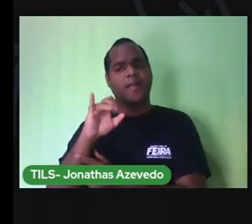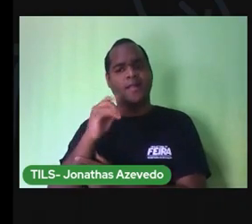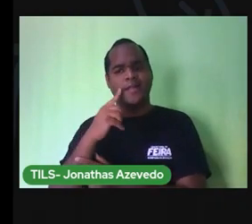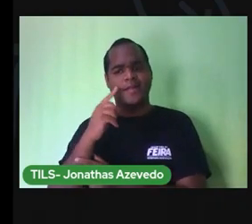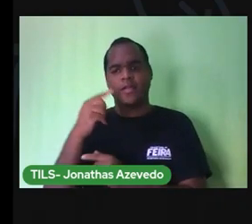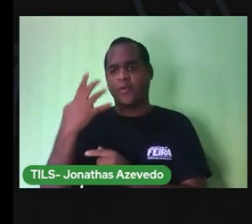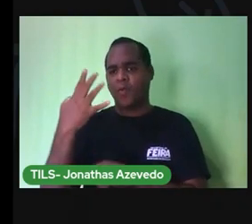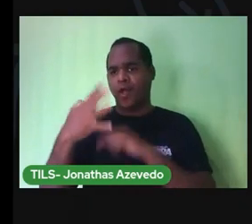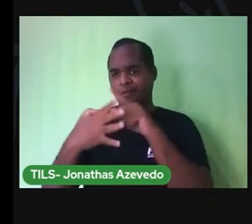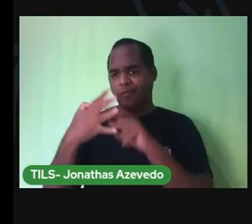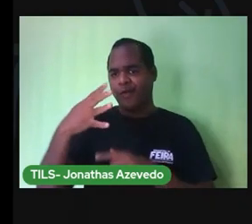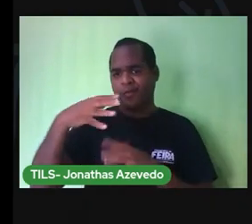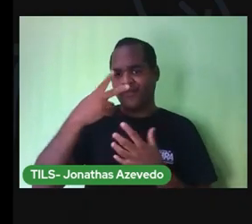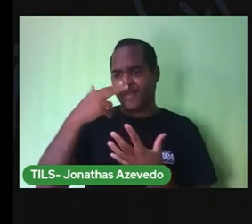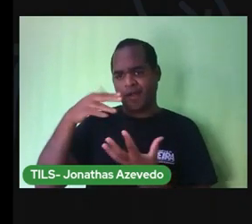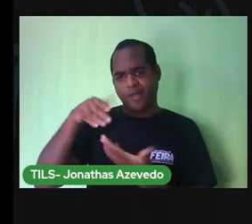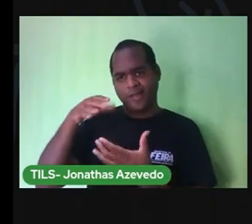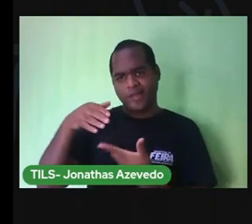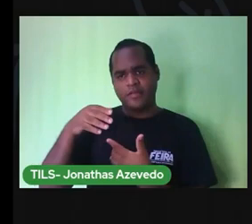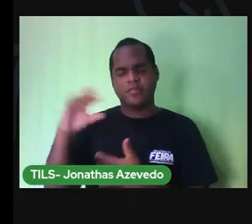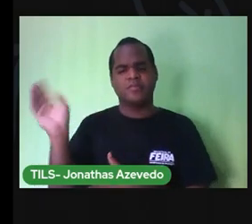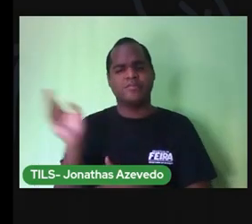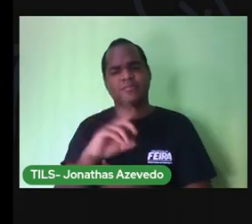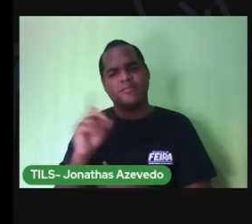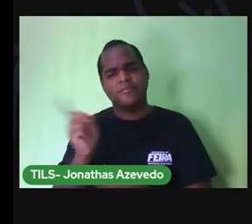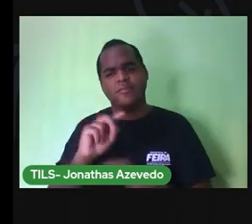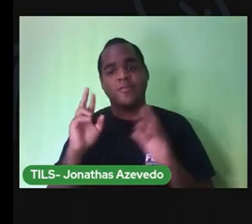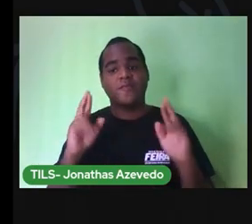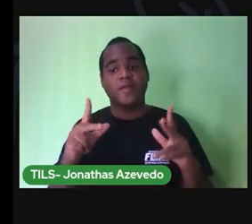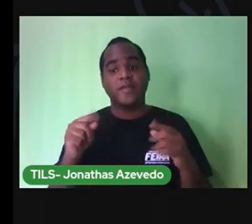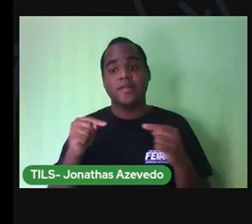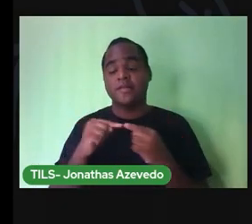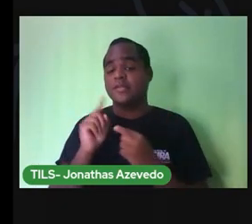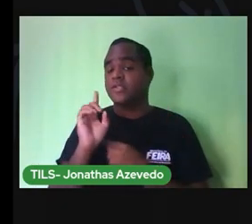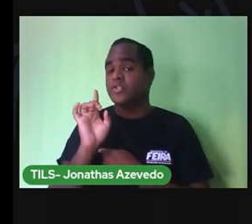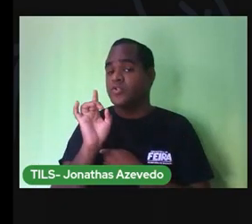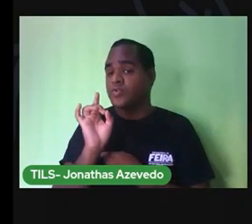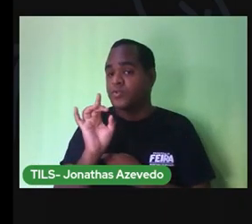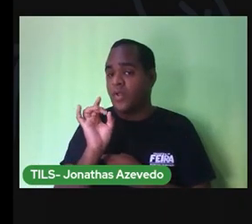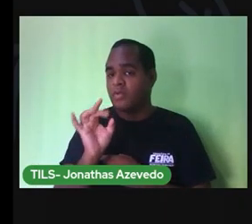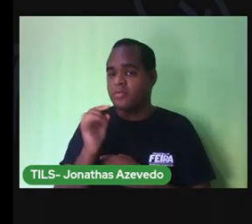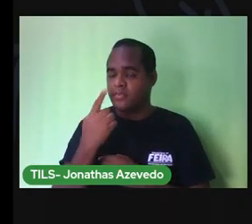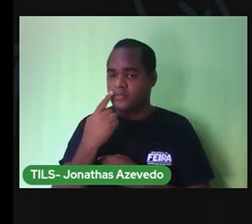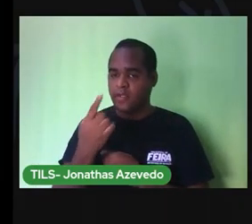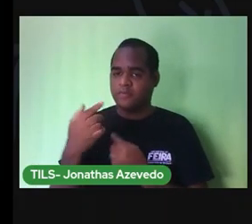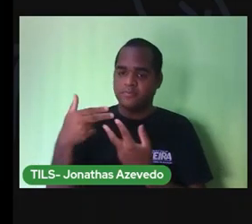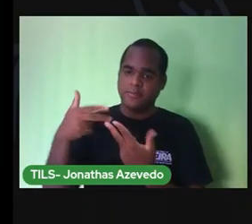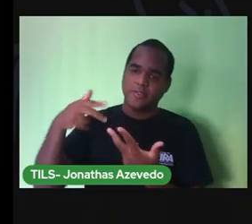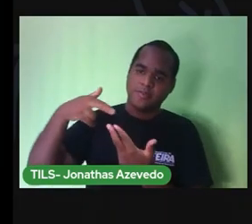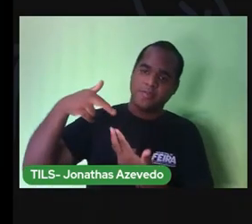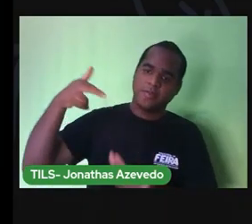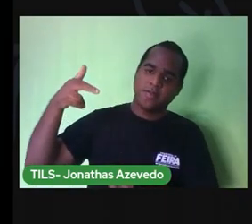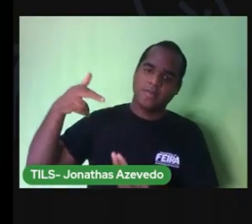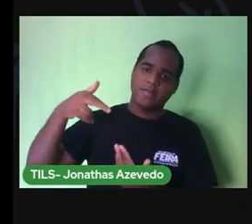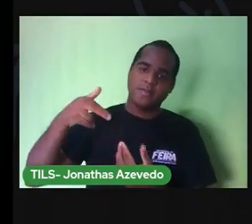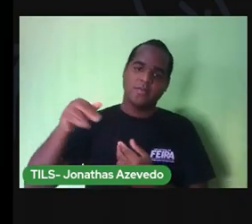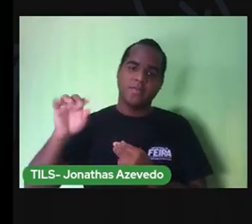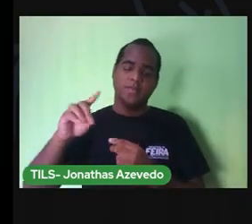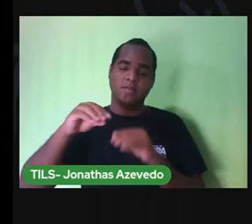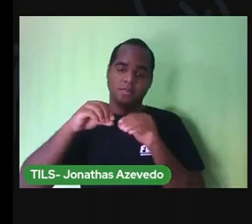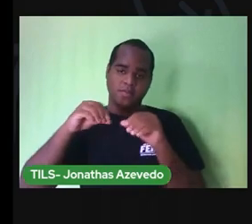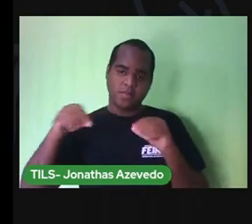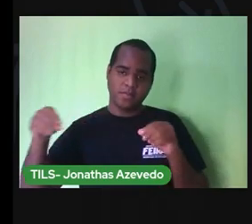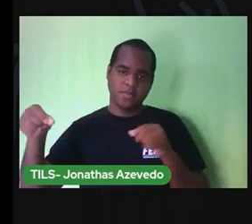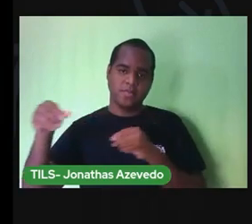planetas Terra? Não, meus amores. Aí, é o nosso planeta Terra fazendo o seu movimento